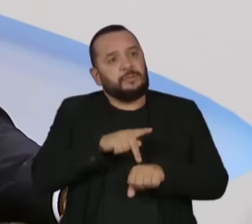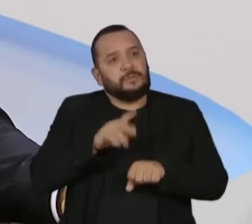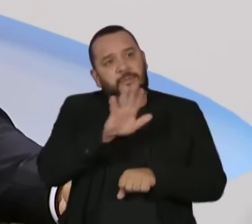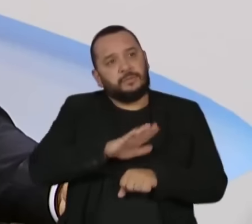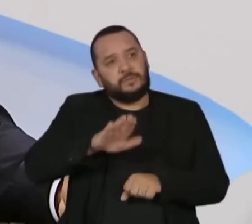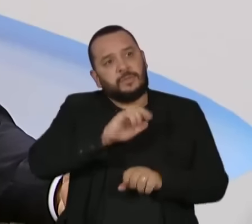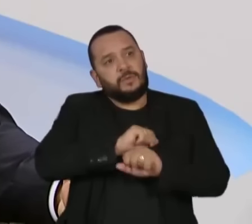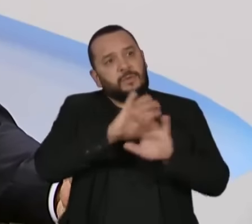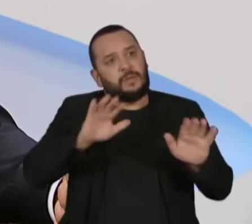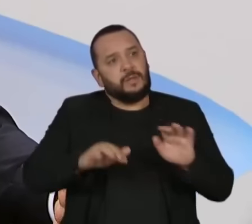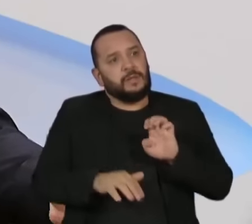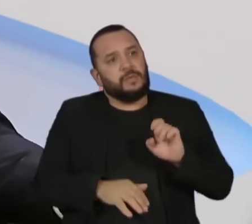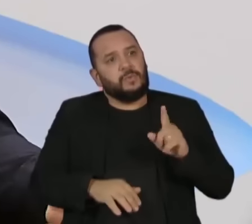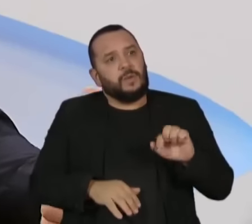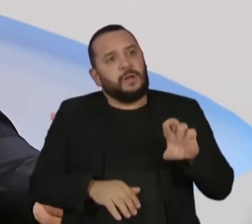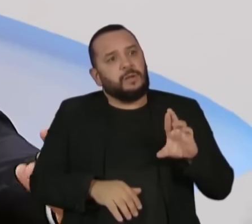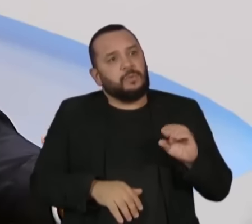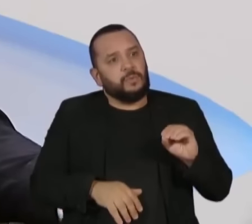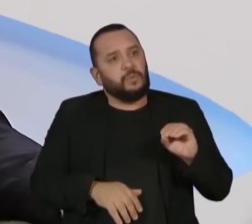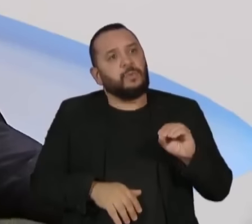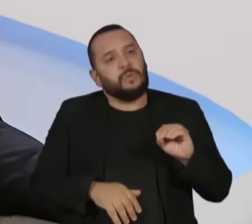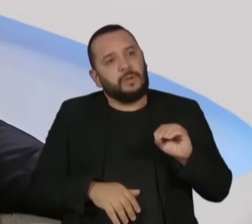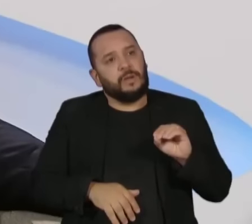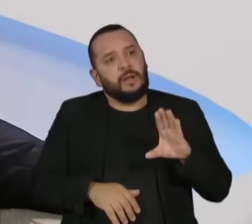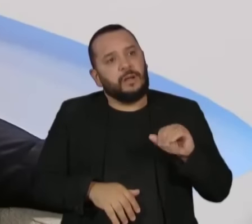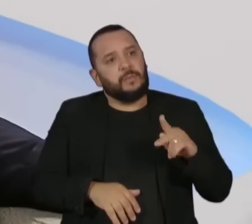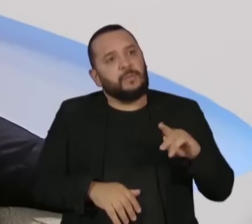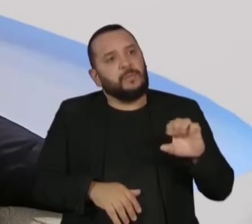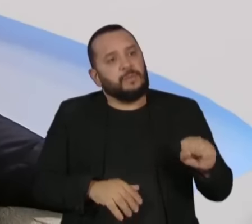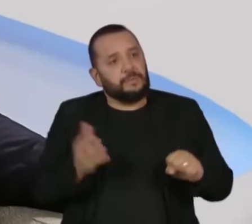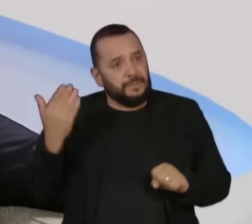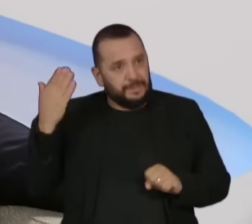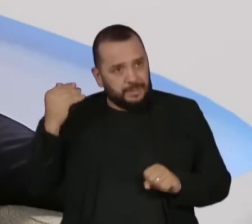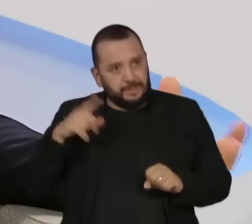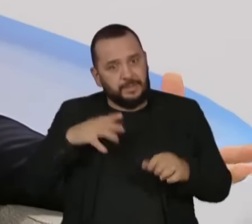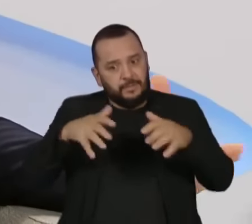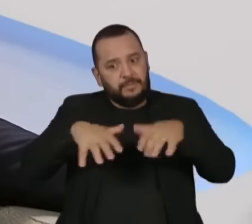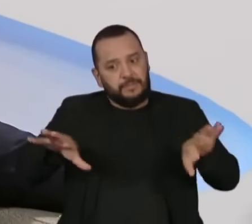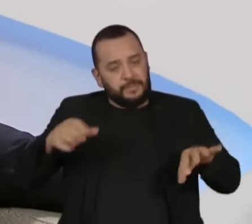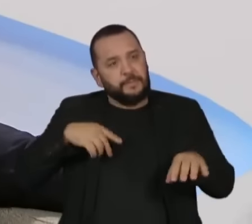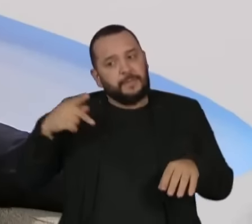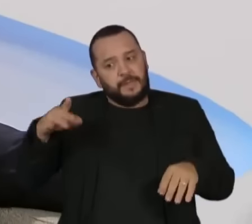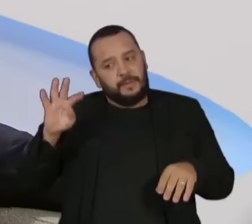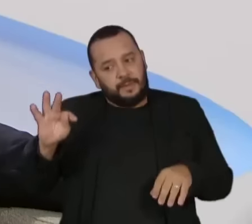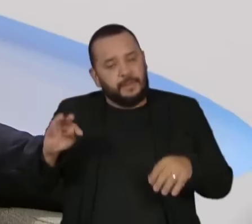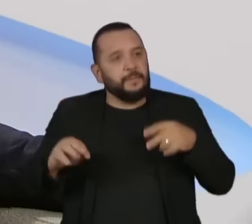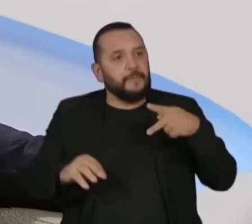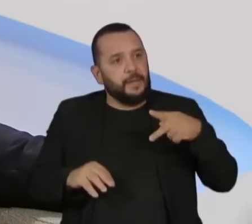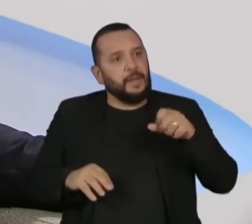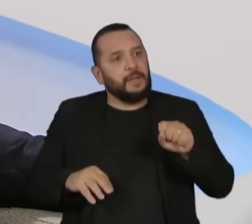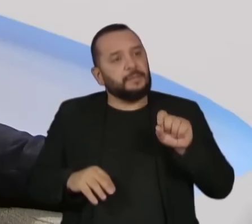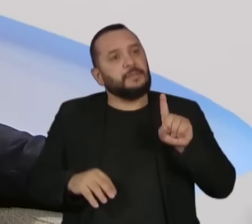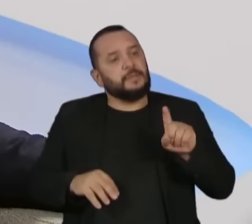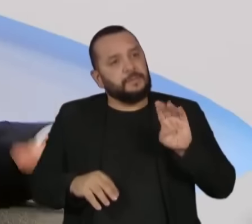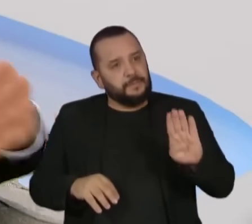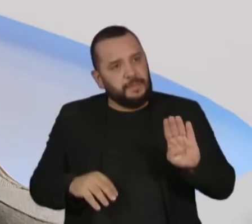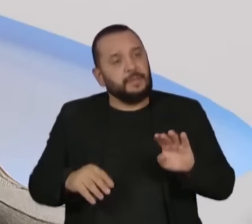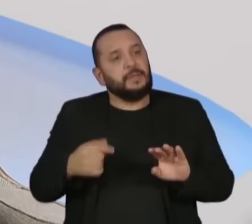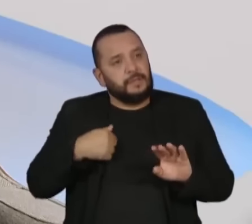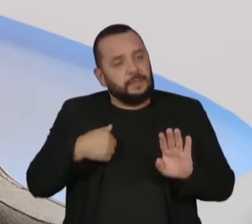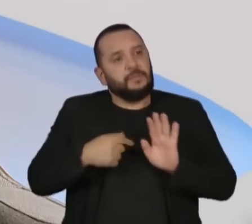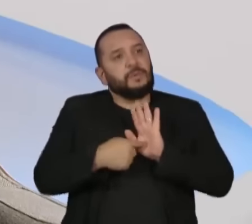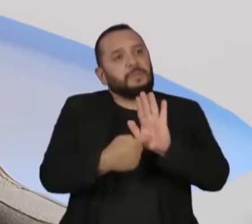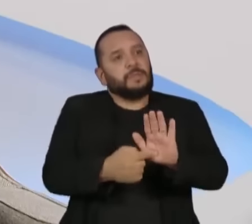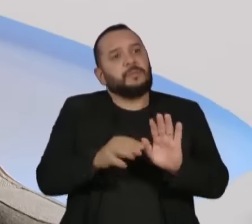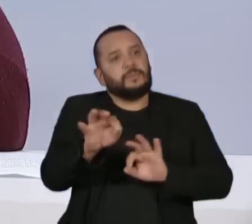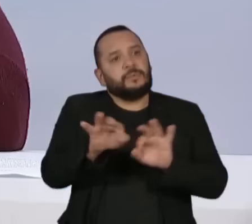que entendia, na época a polarização era PT e PSDB, ele esteve aqui nesse espaço falando disso, apresentando um projeto de país mais